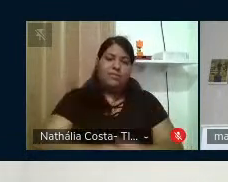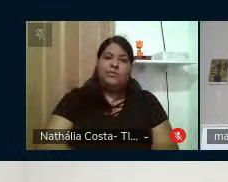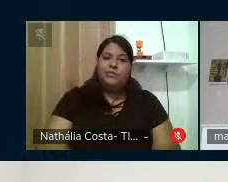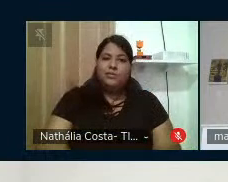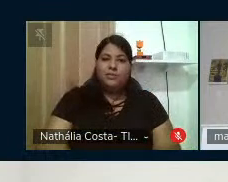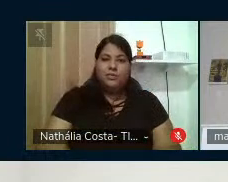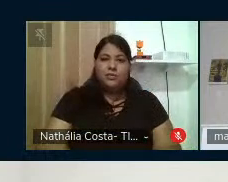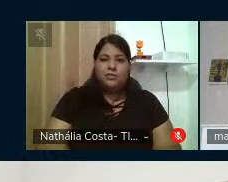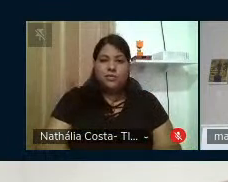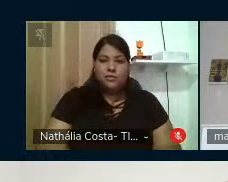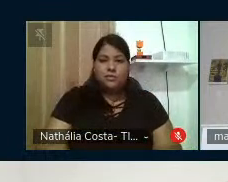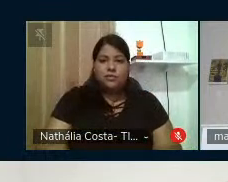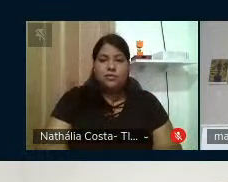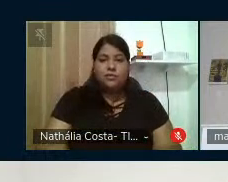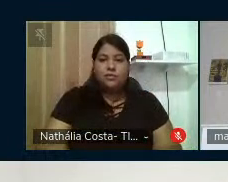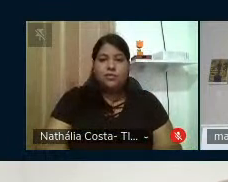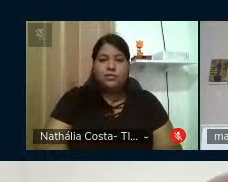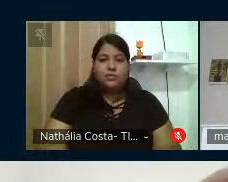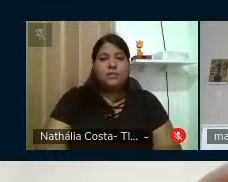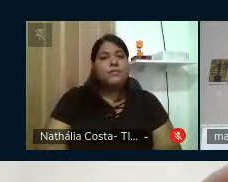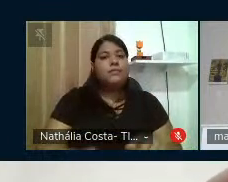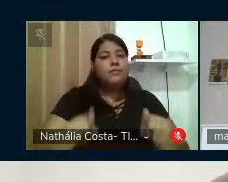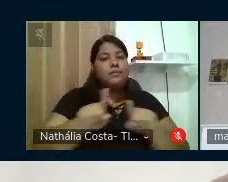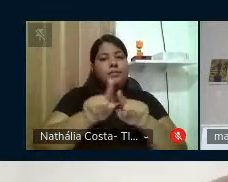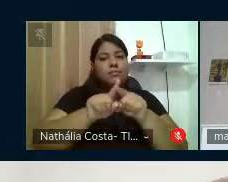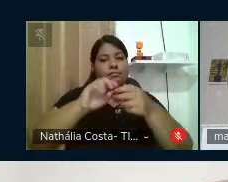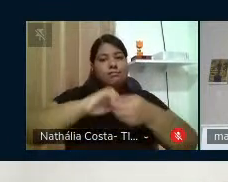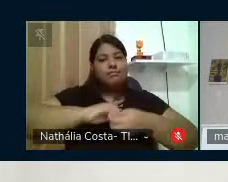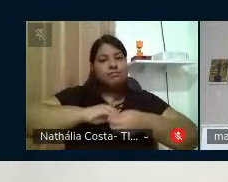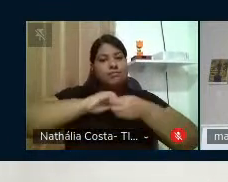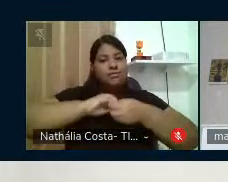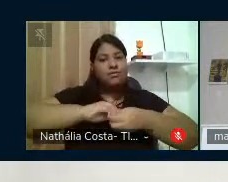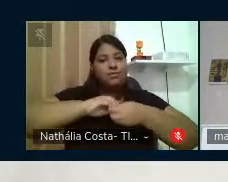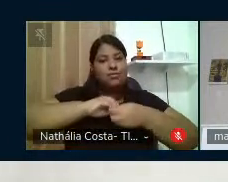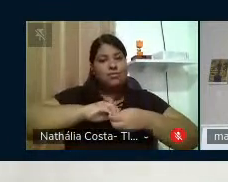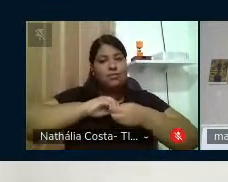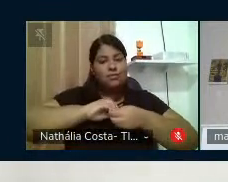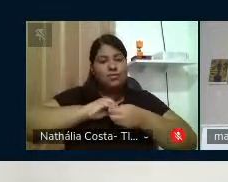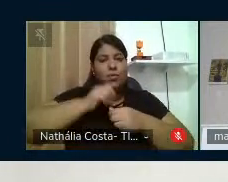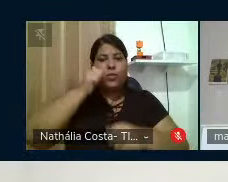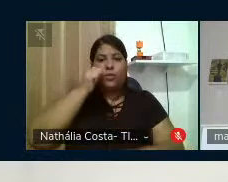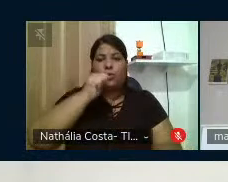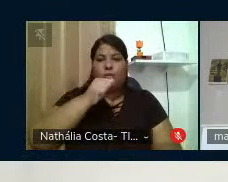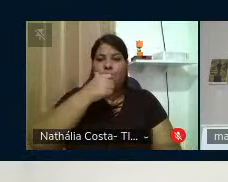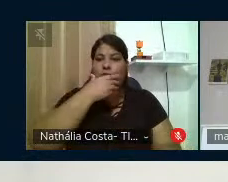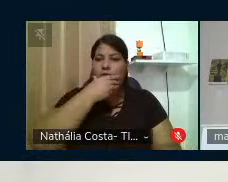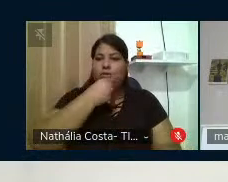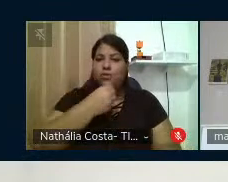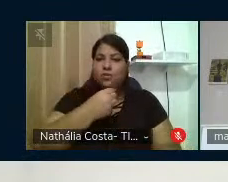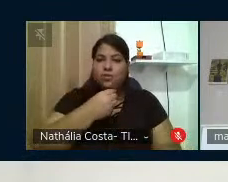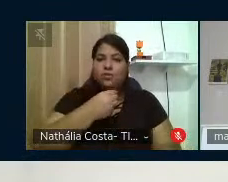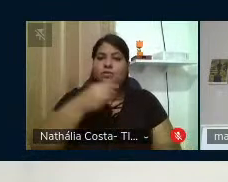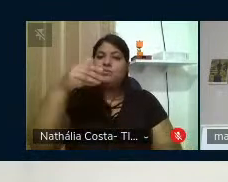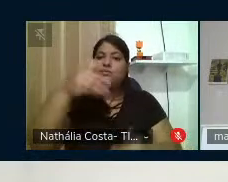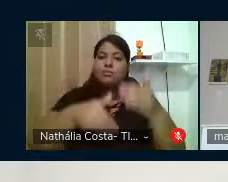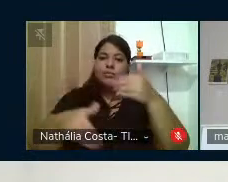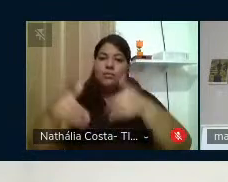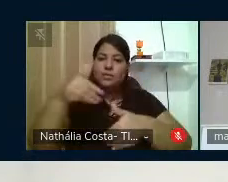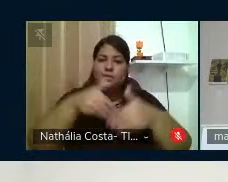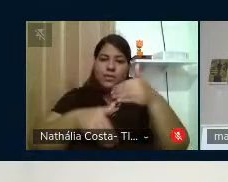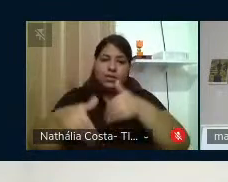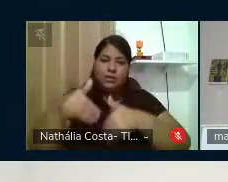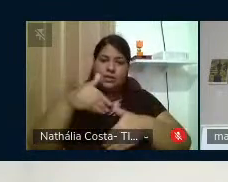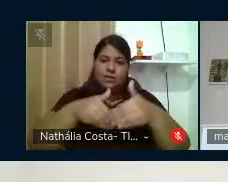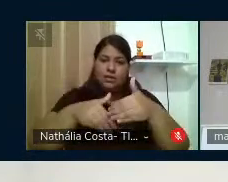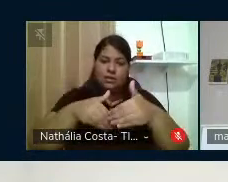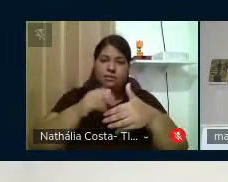bem como estendo esta saudação àquelas e àqueles que